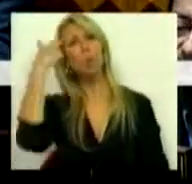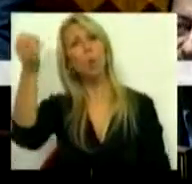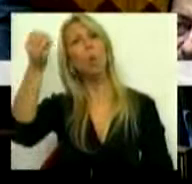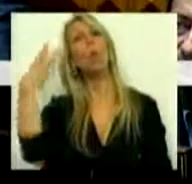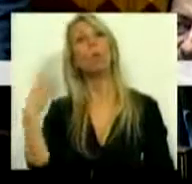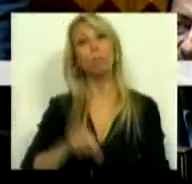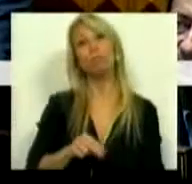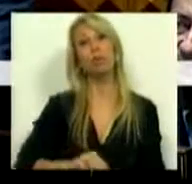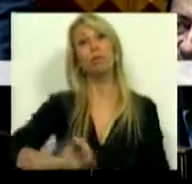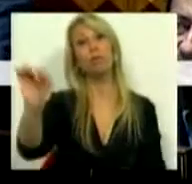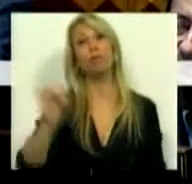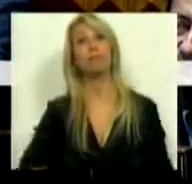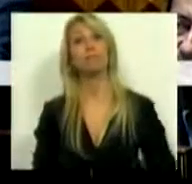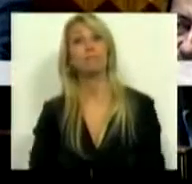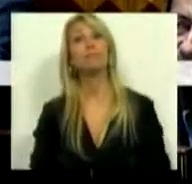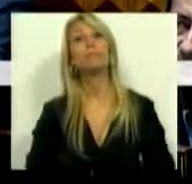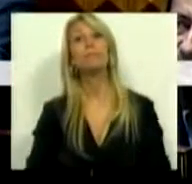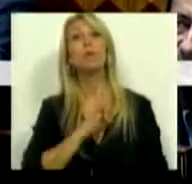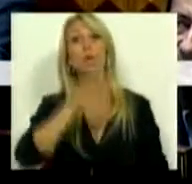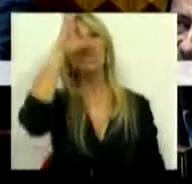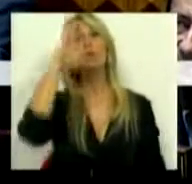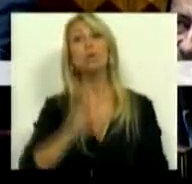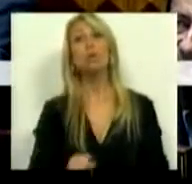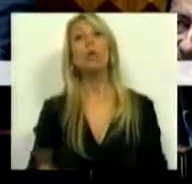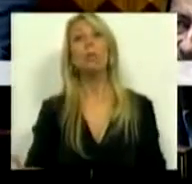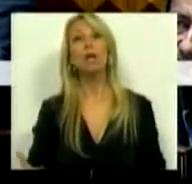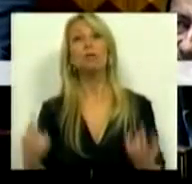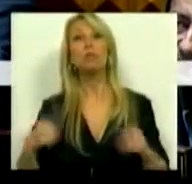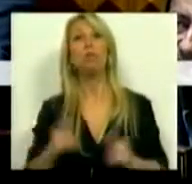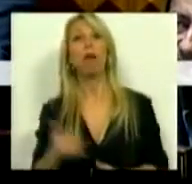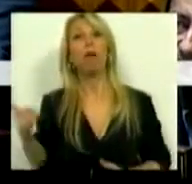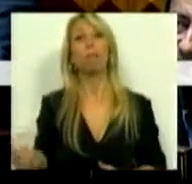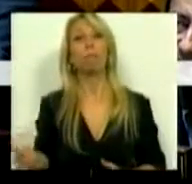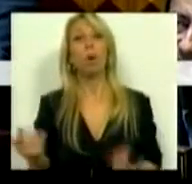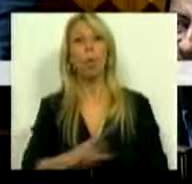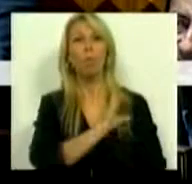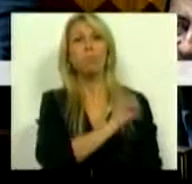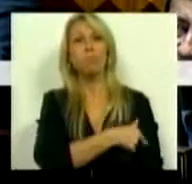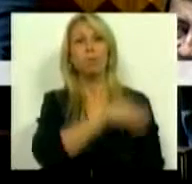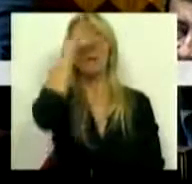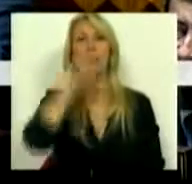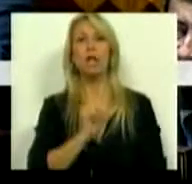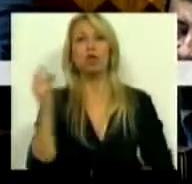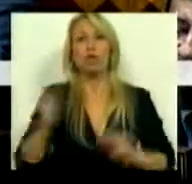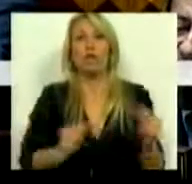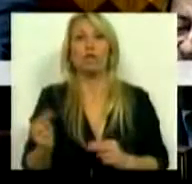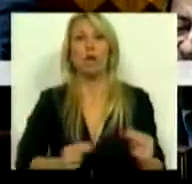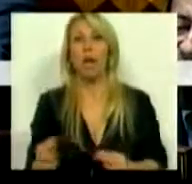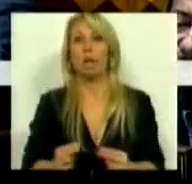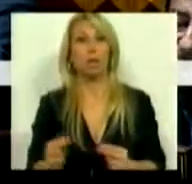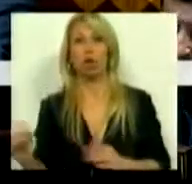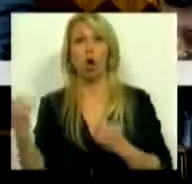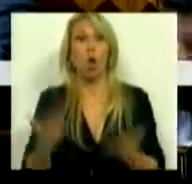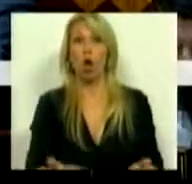a sua posição. O Sr. Ministro está ladeado de um lado por um poderoso Ministro das Finanças que não lhe dá